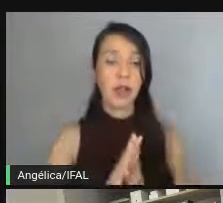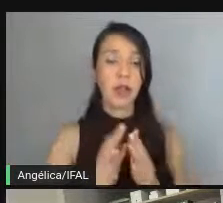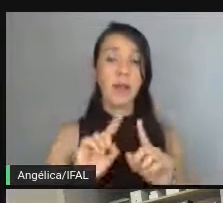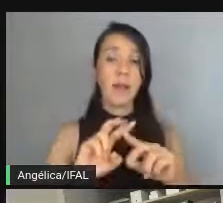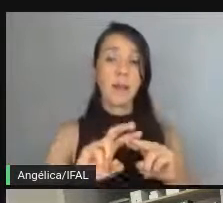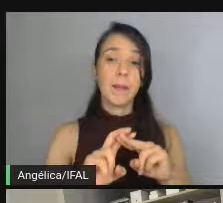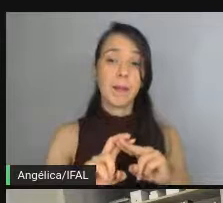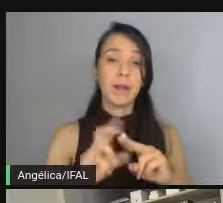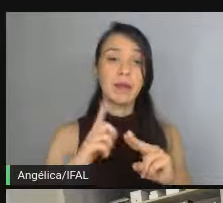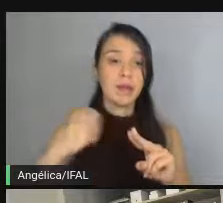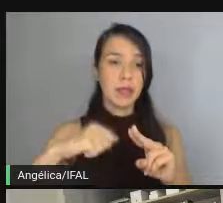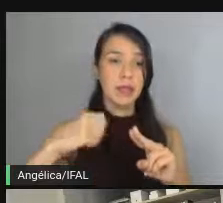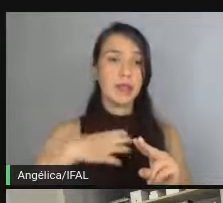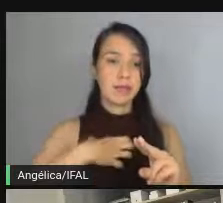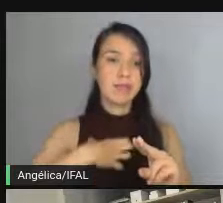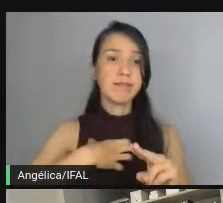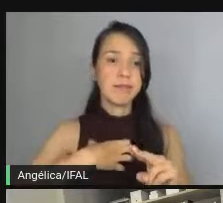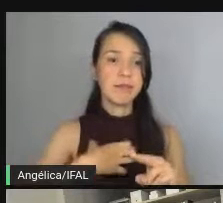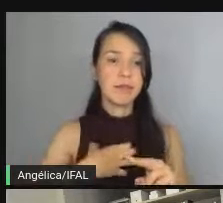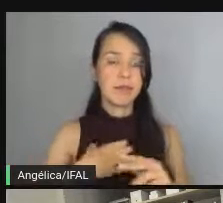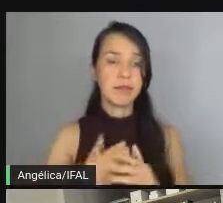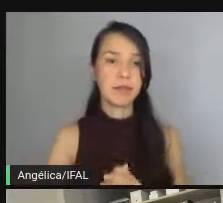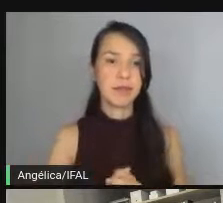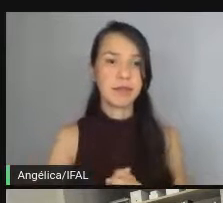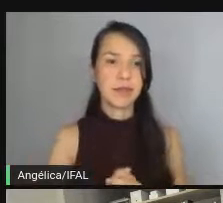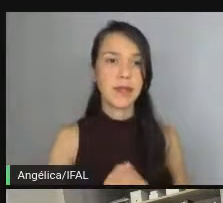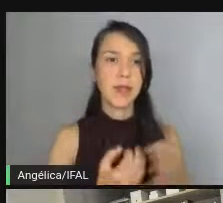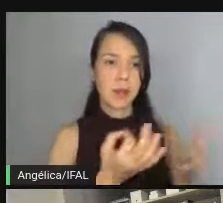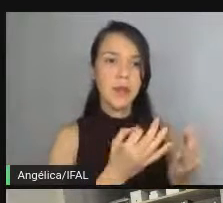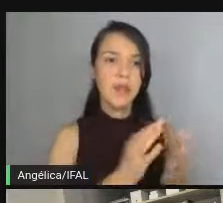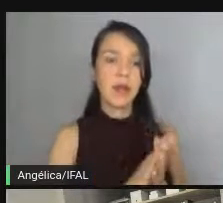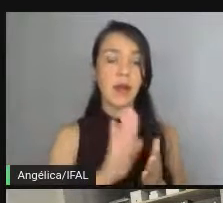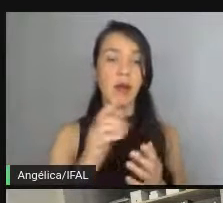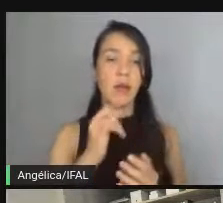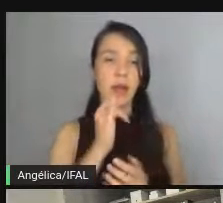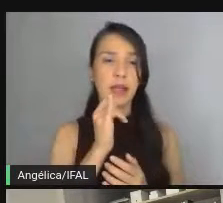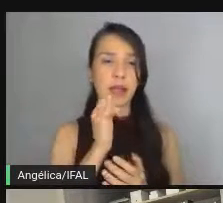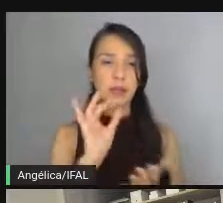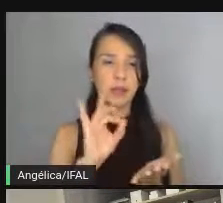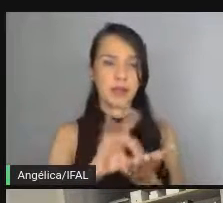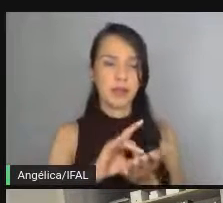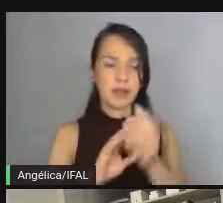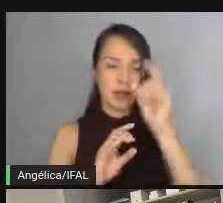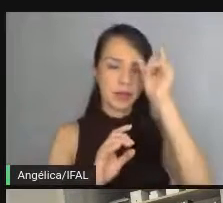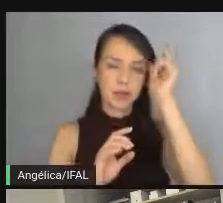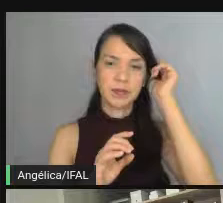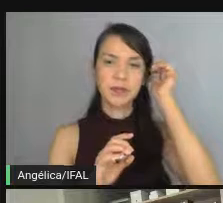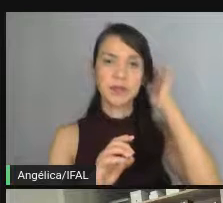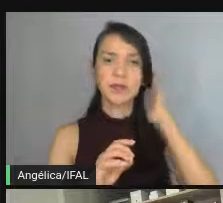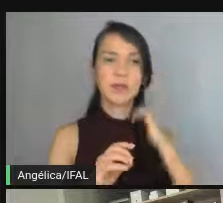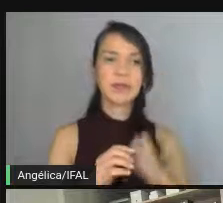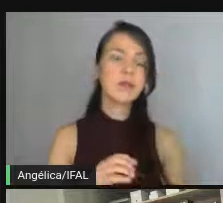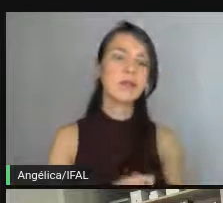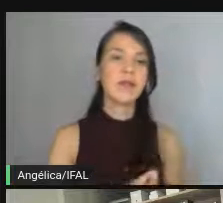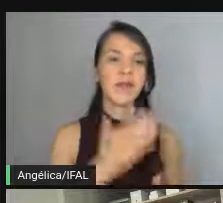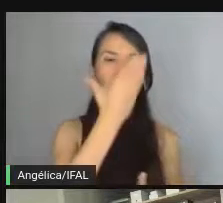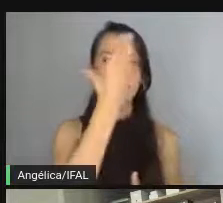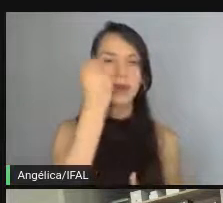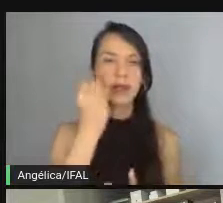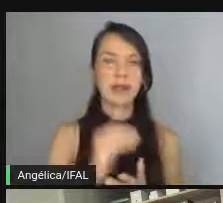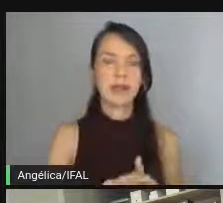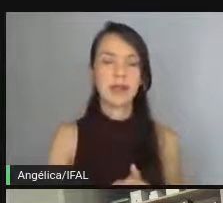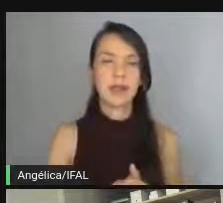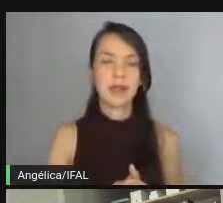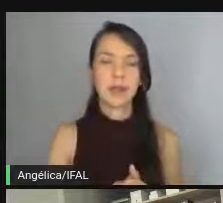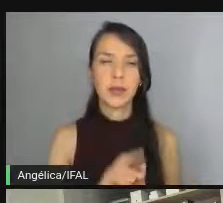Porém, tem que fazer sentido. Perfeito. Um exemplo real até, Farmer, eu esqueci o nome do...